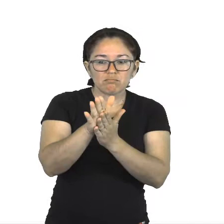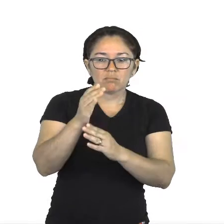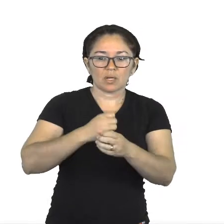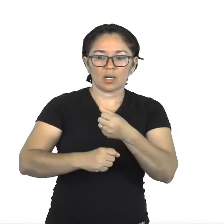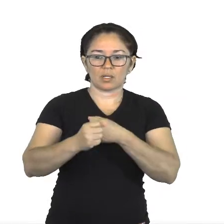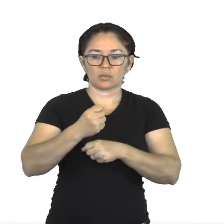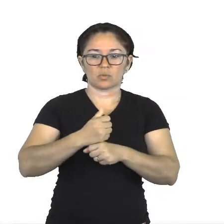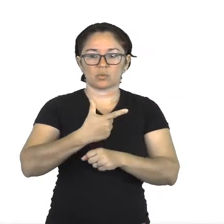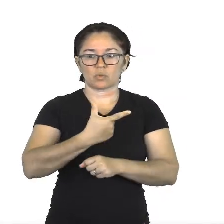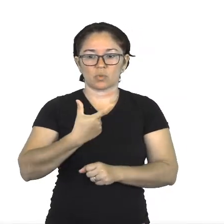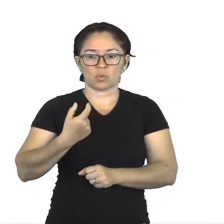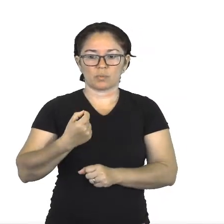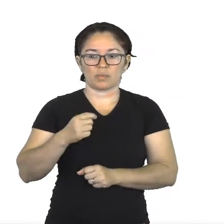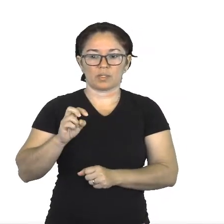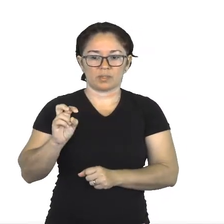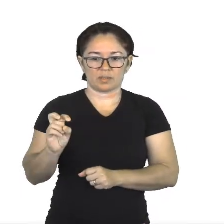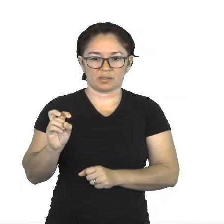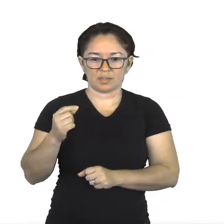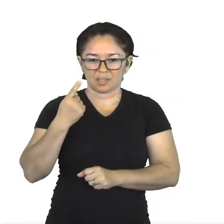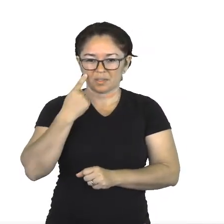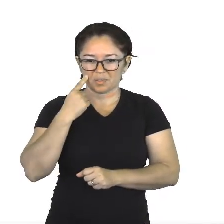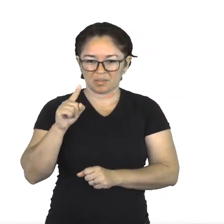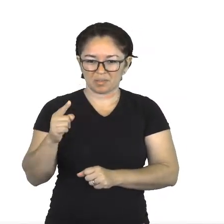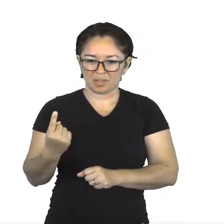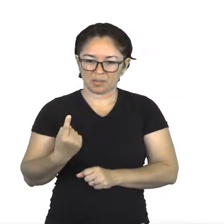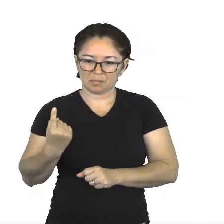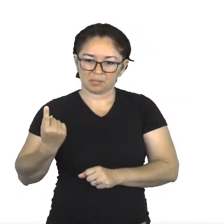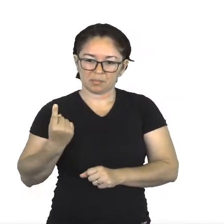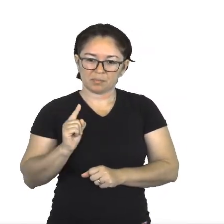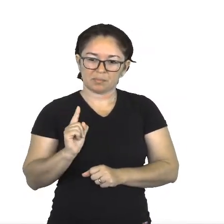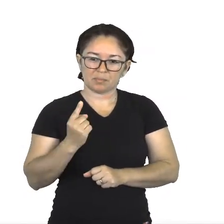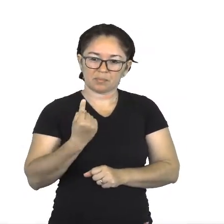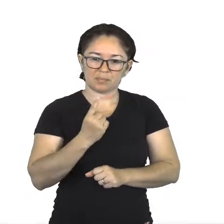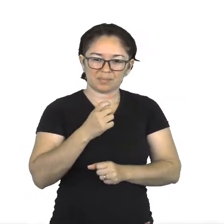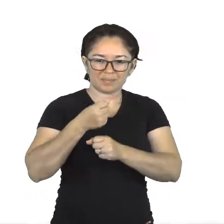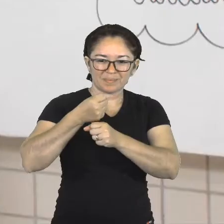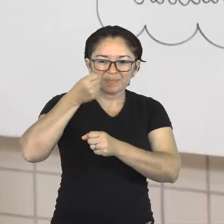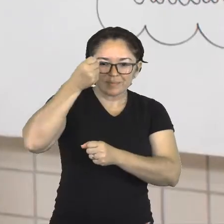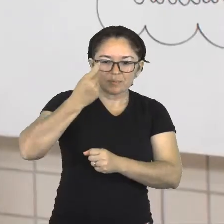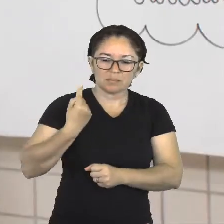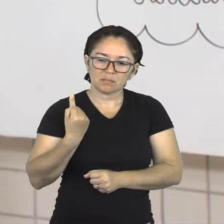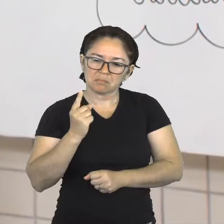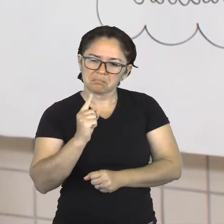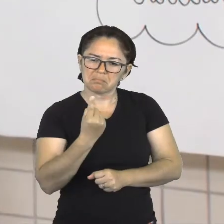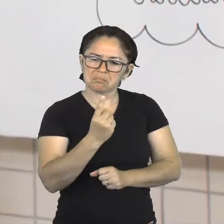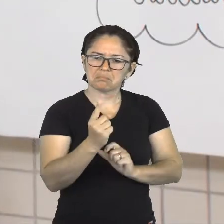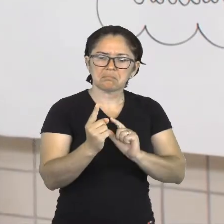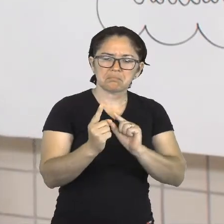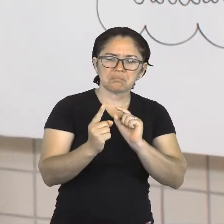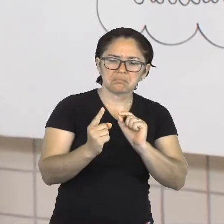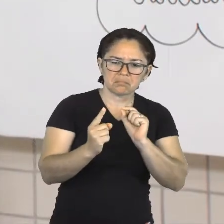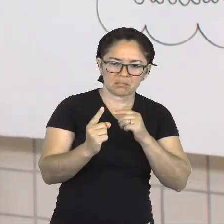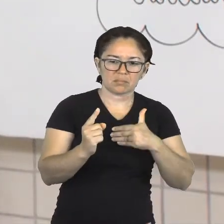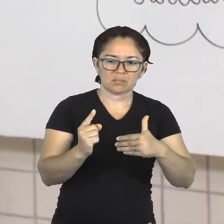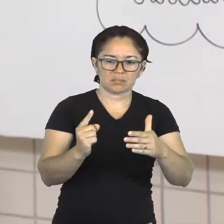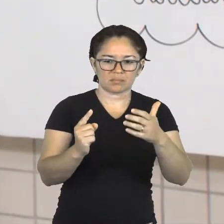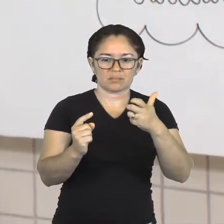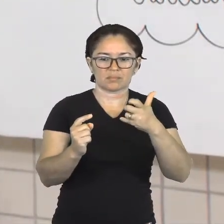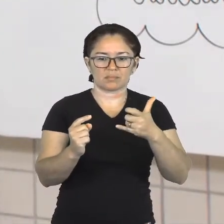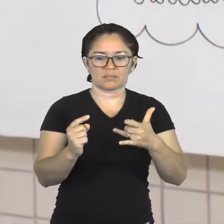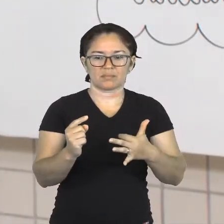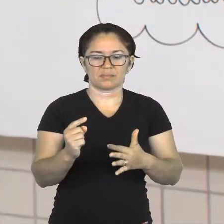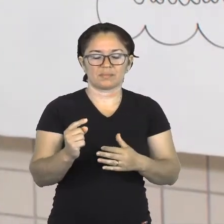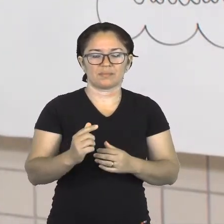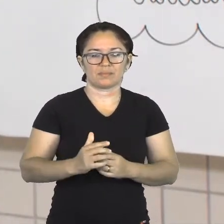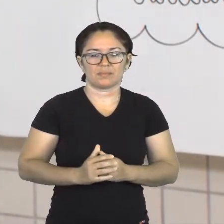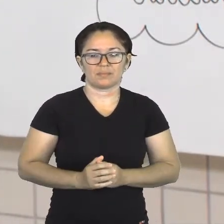Aí a gente tem o quê? Alguém andando. A gente vai descobrir agora quem é que pode ser essa personagem que